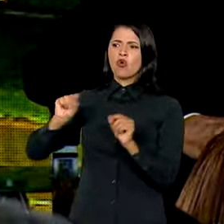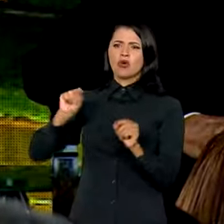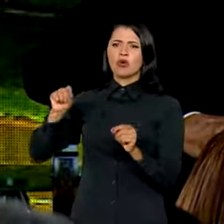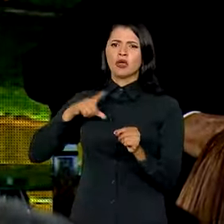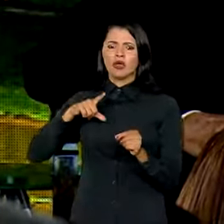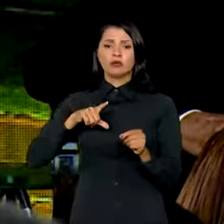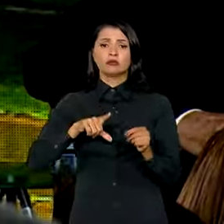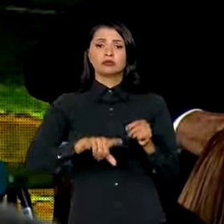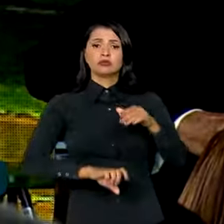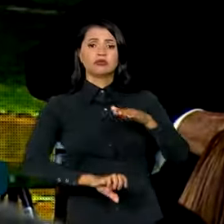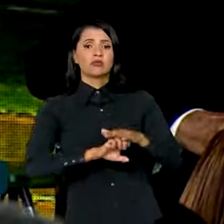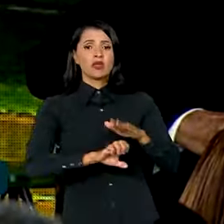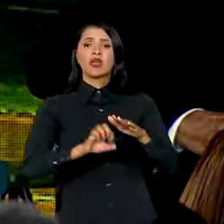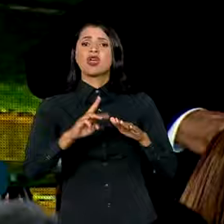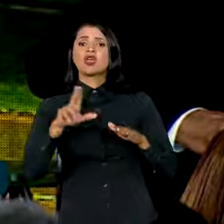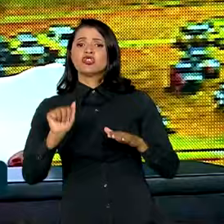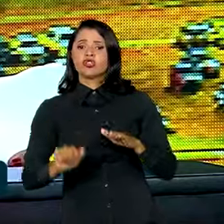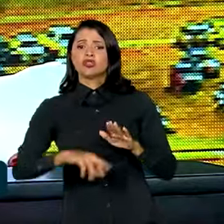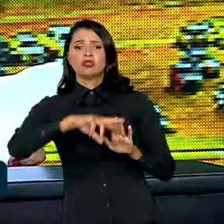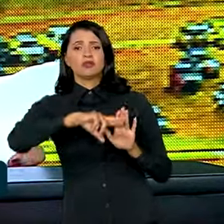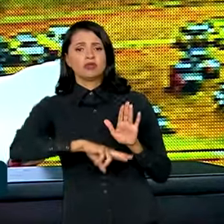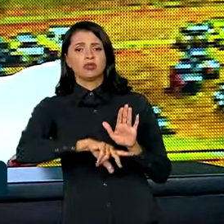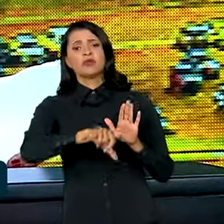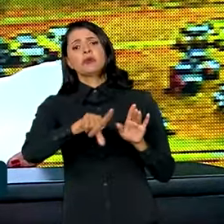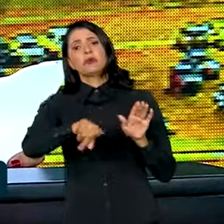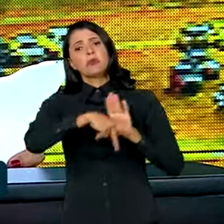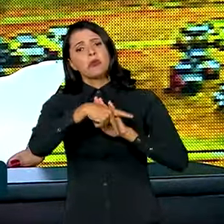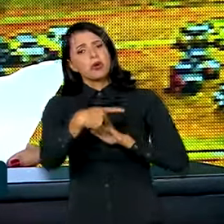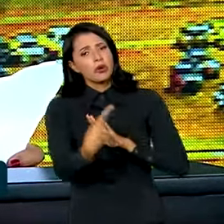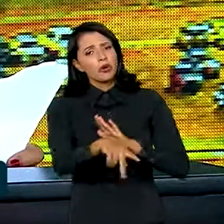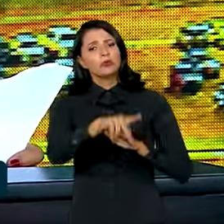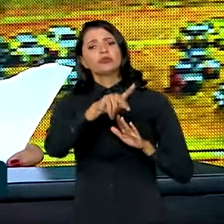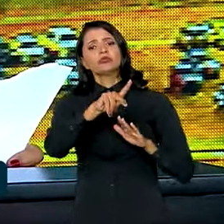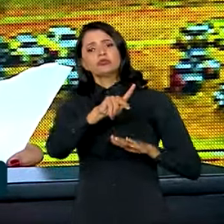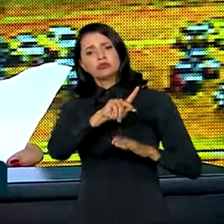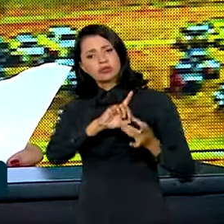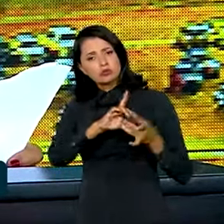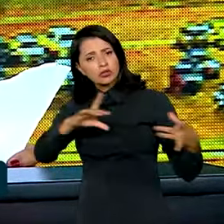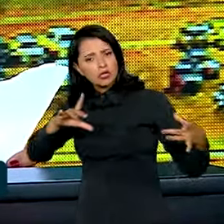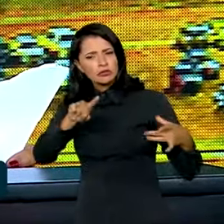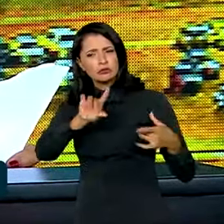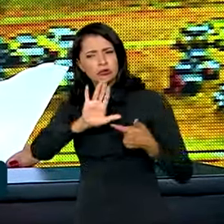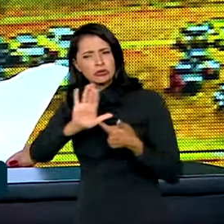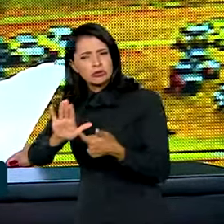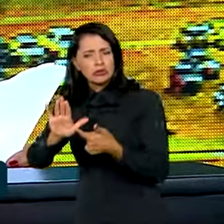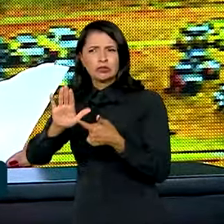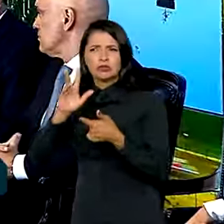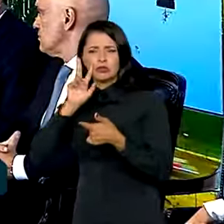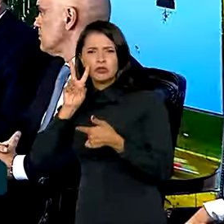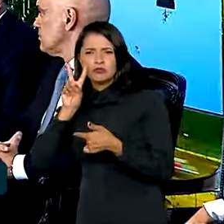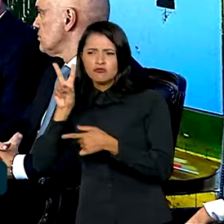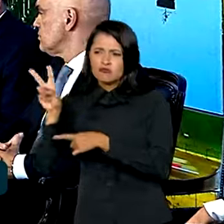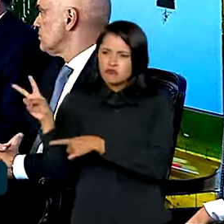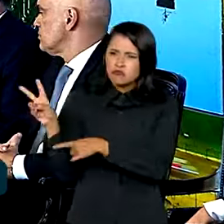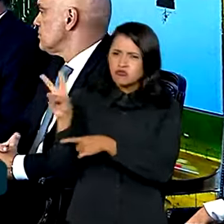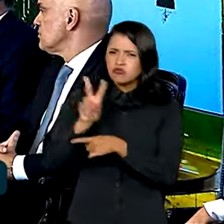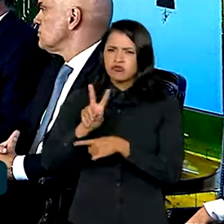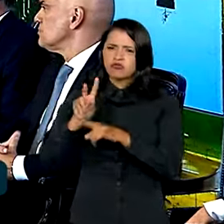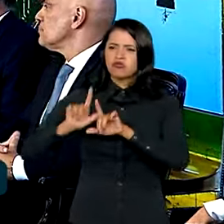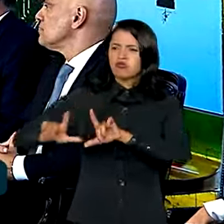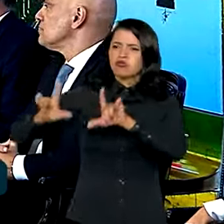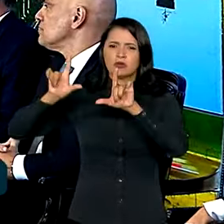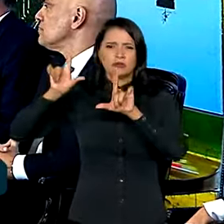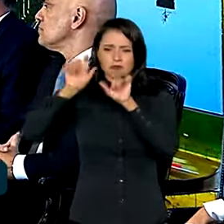democrático no país, promovendo cenas que nunca sairão de nossas